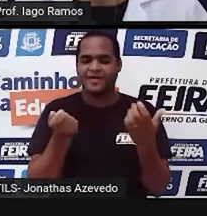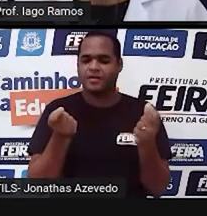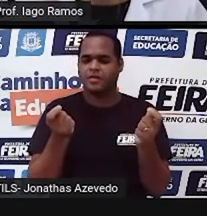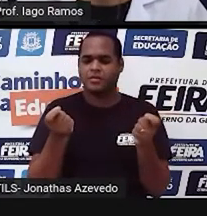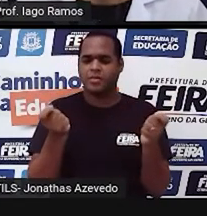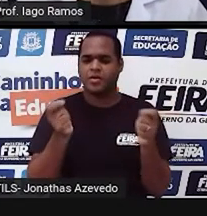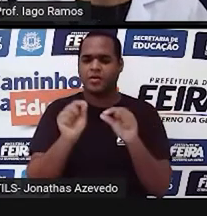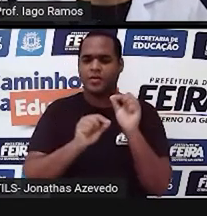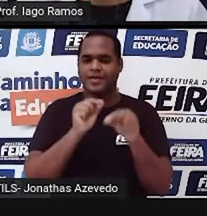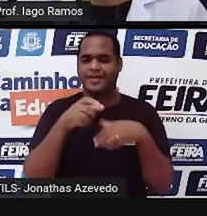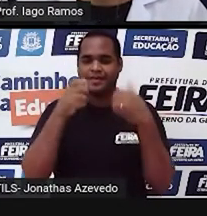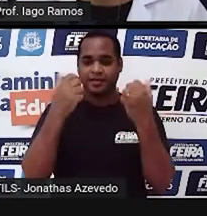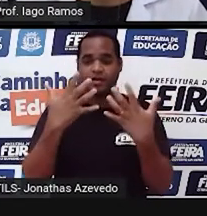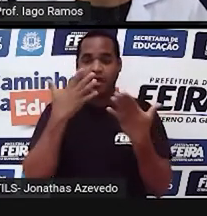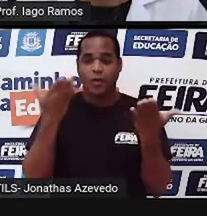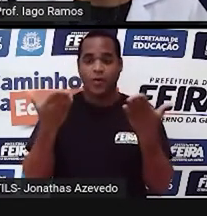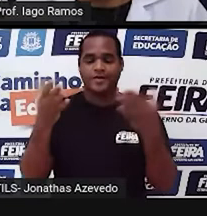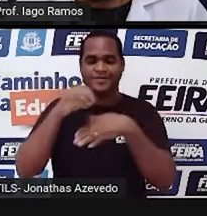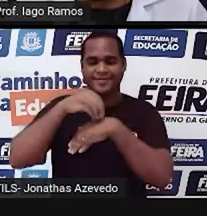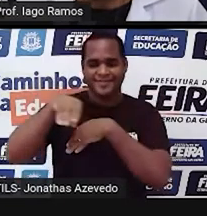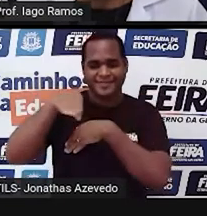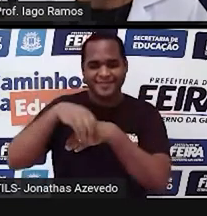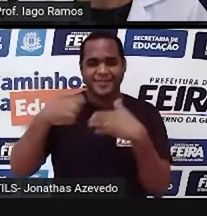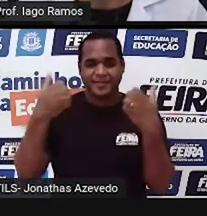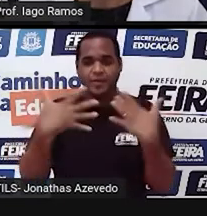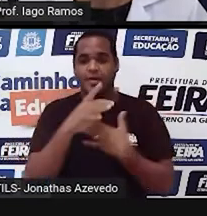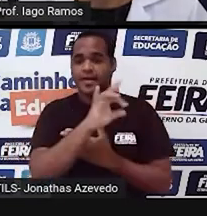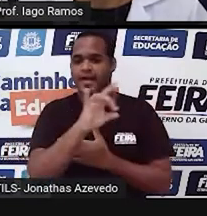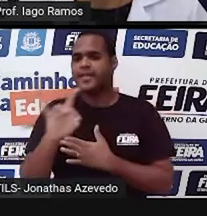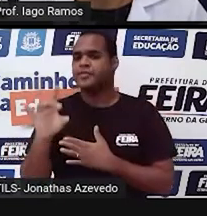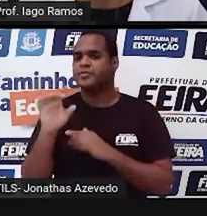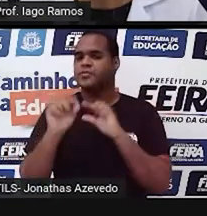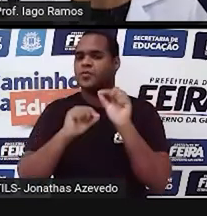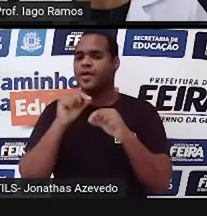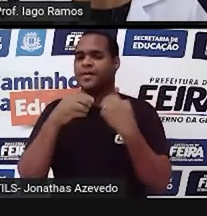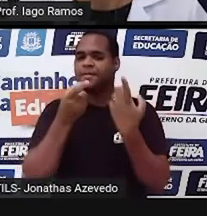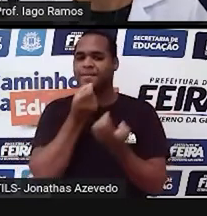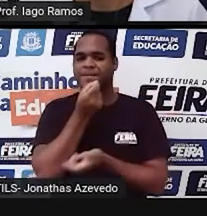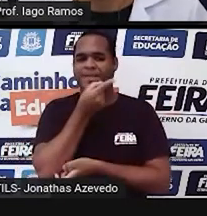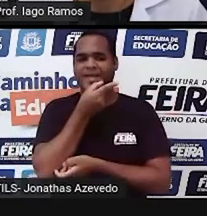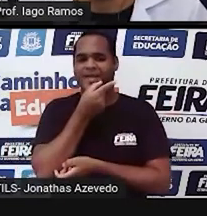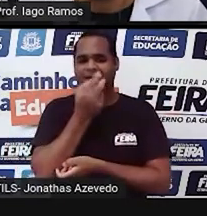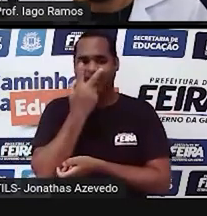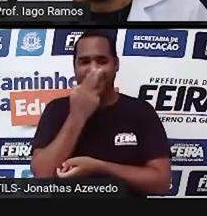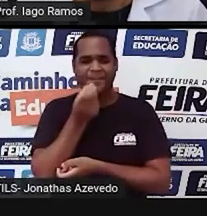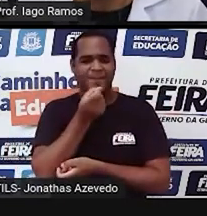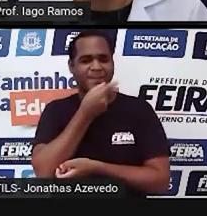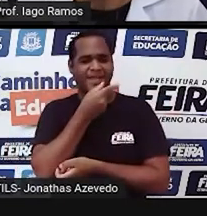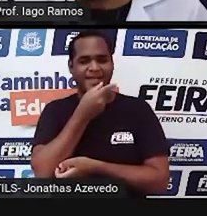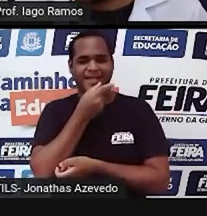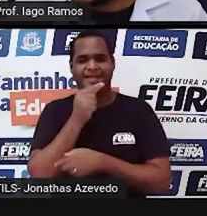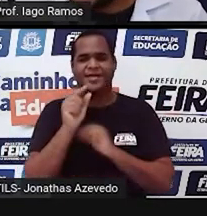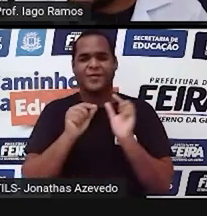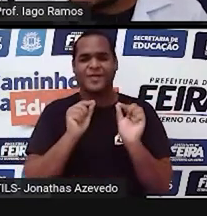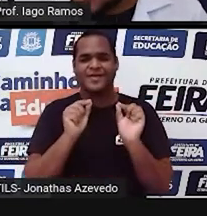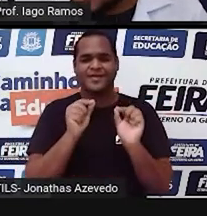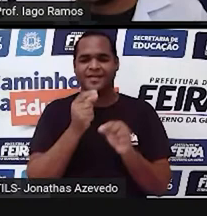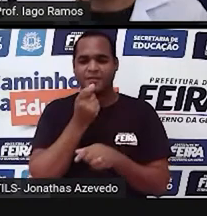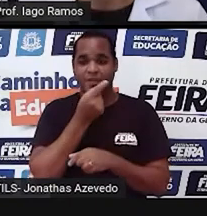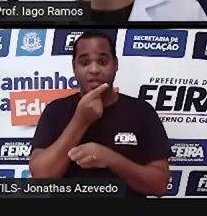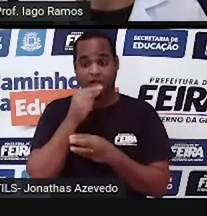né? Que eu vou trazer aqui para você uma coisinha, uma piadazinha envolvendo